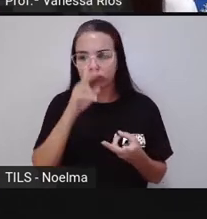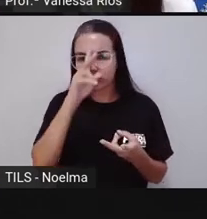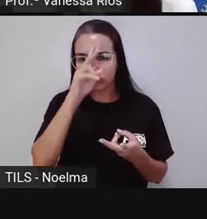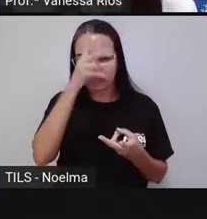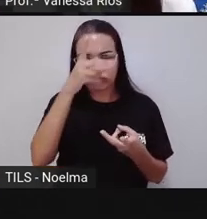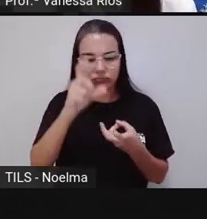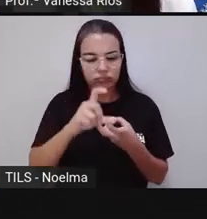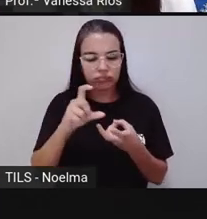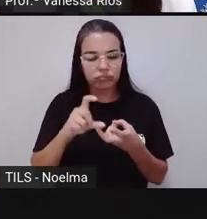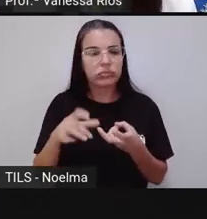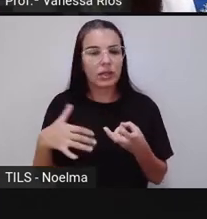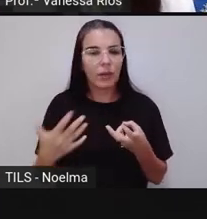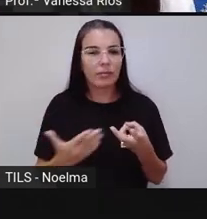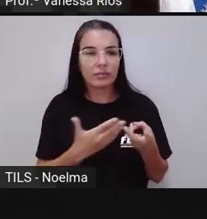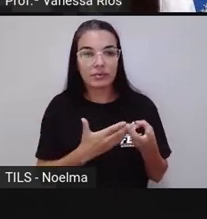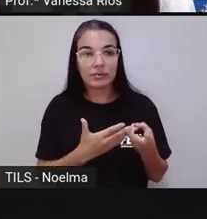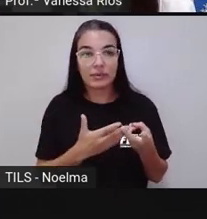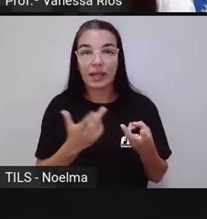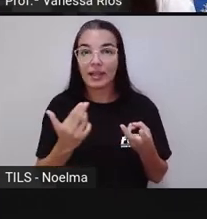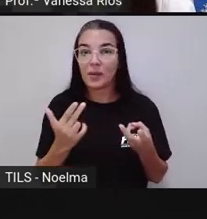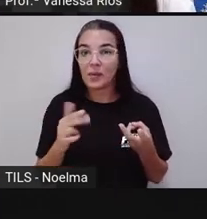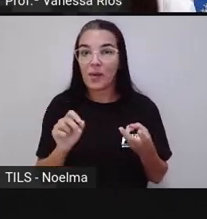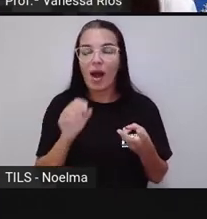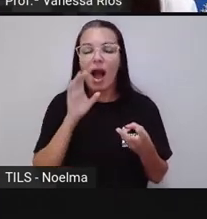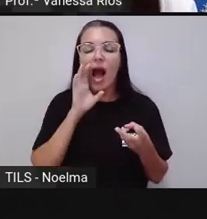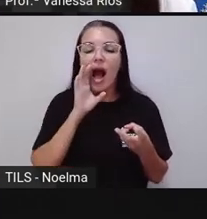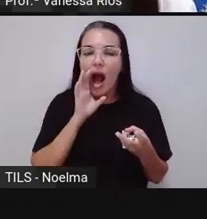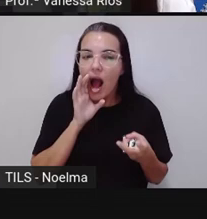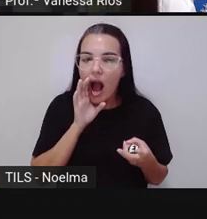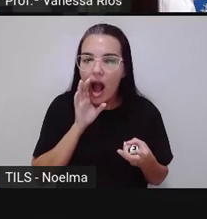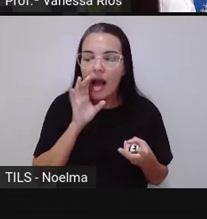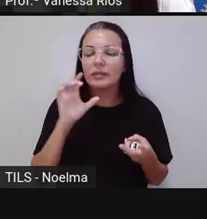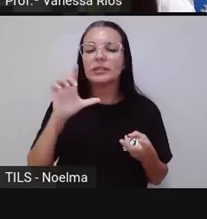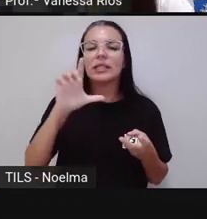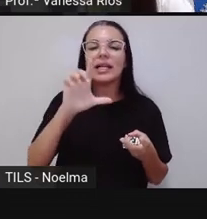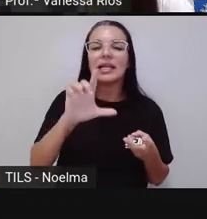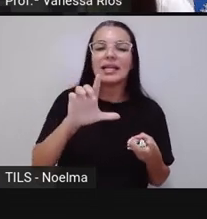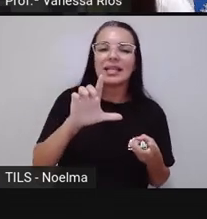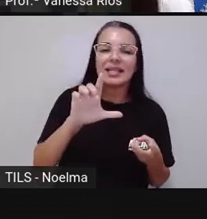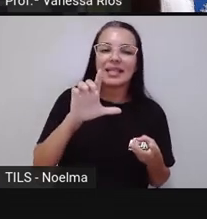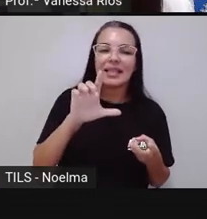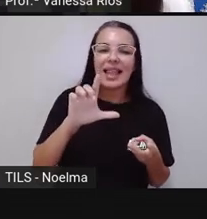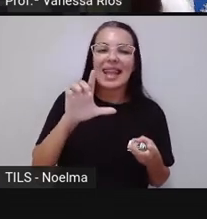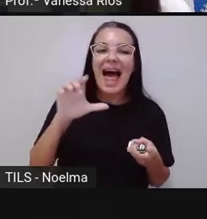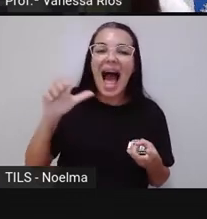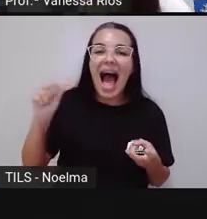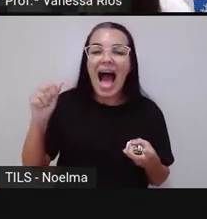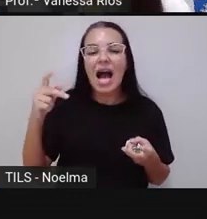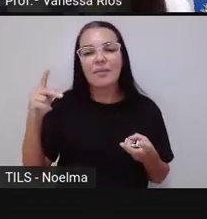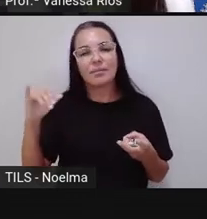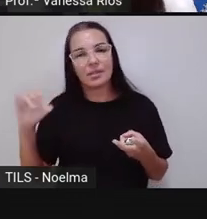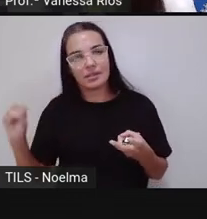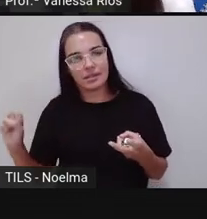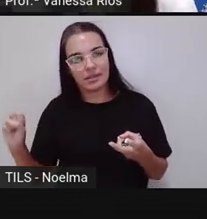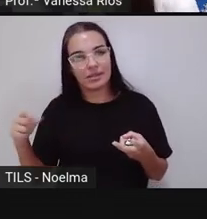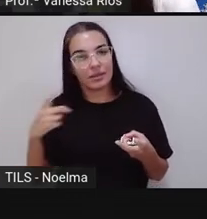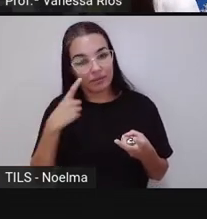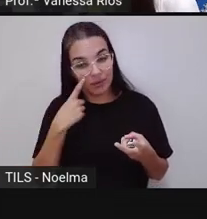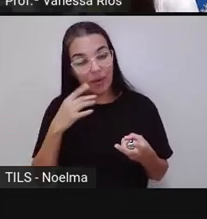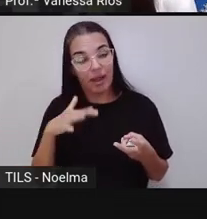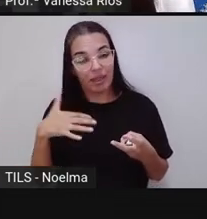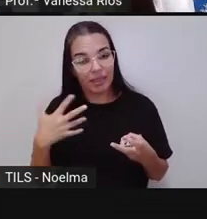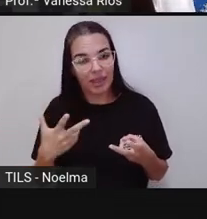tônica. E aí na mesma dica a gente vai chamar o lápis, não é? Lápis.